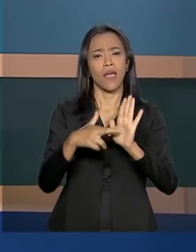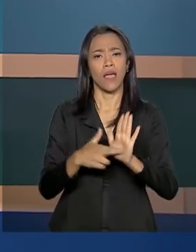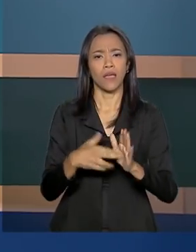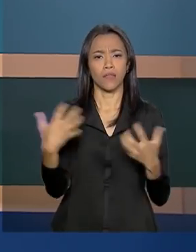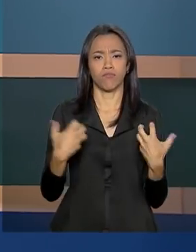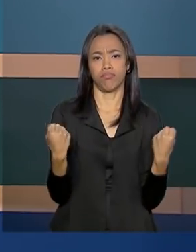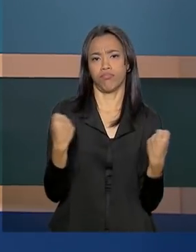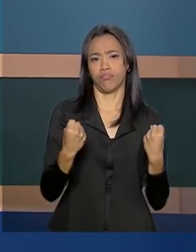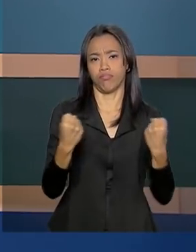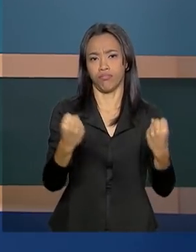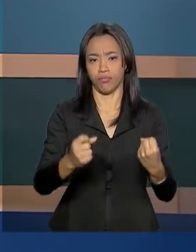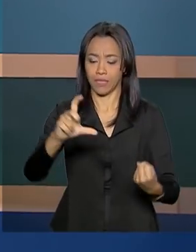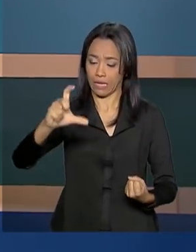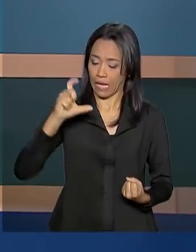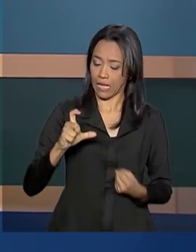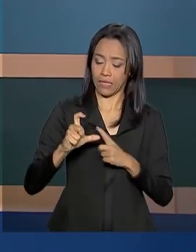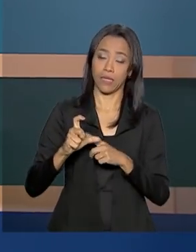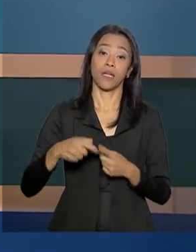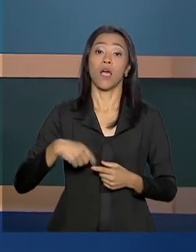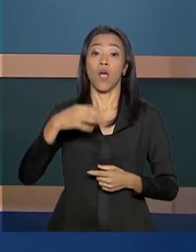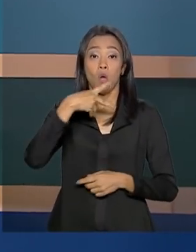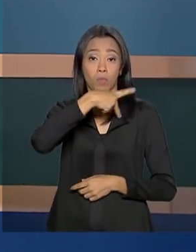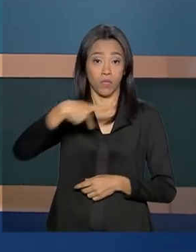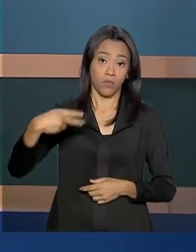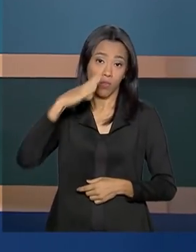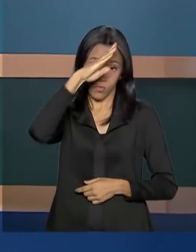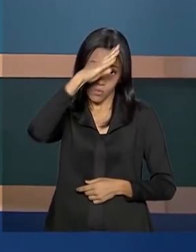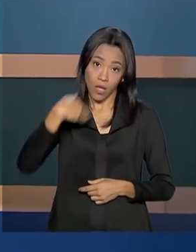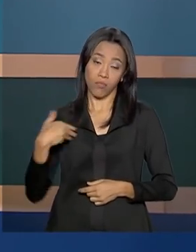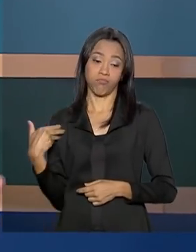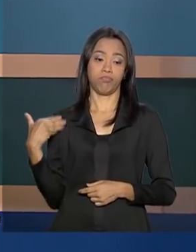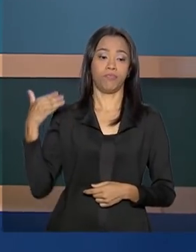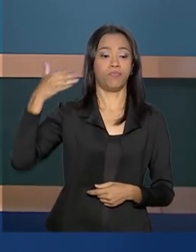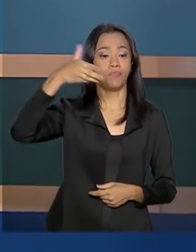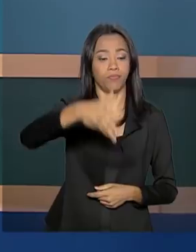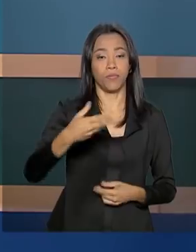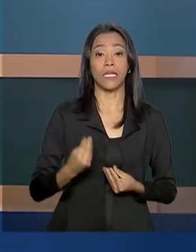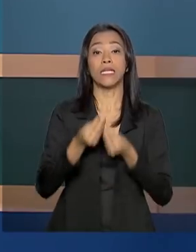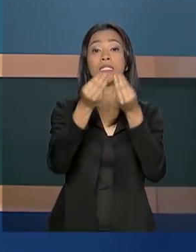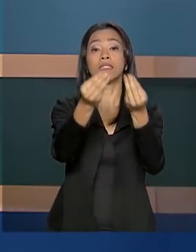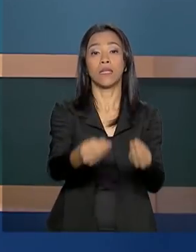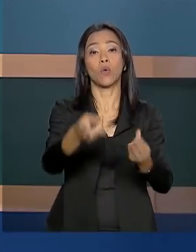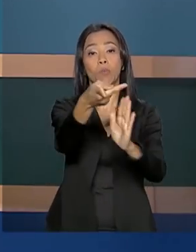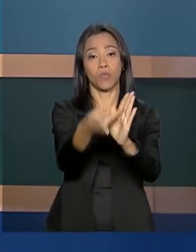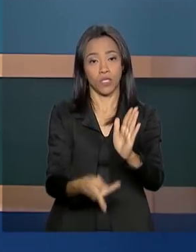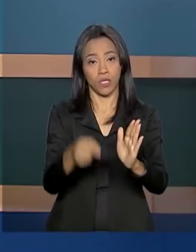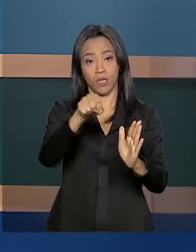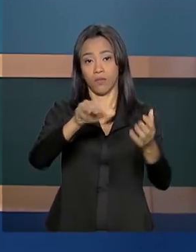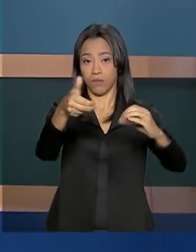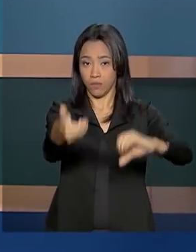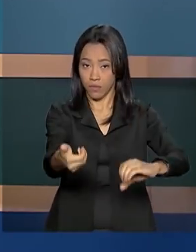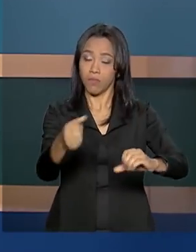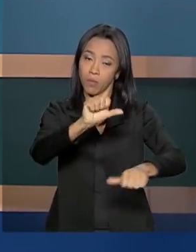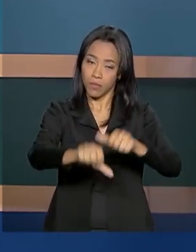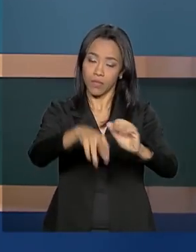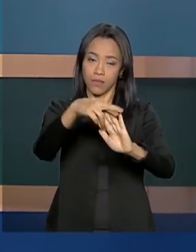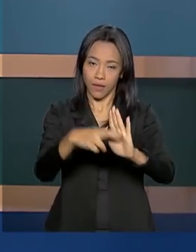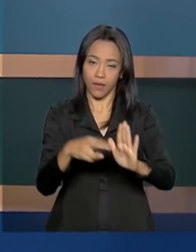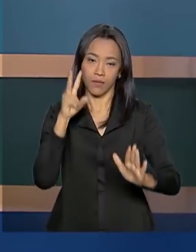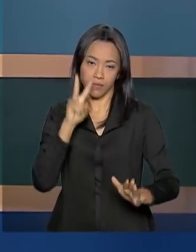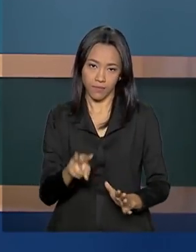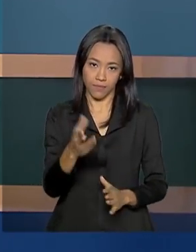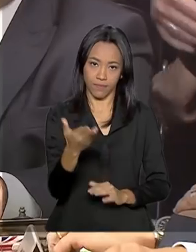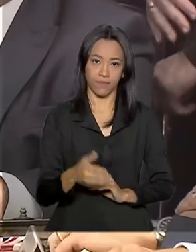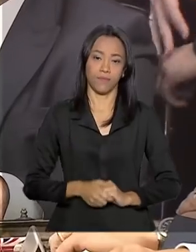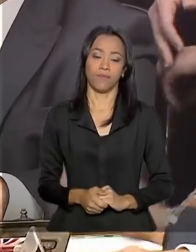Jair Bolsonaro entregou pessoalmente na Câmara dos Deputados projeto de lei que altera regras na Carteira Nacional de Habilitação. Veja na reportagem.